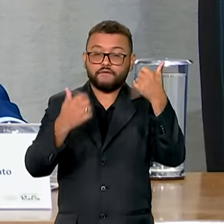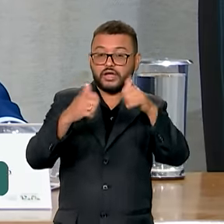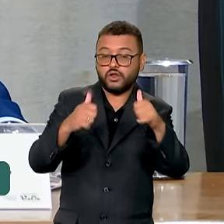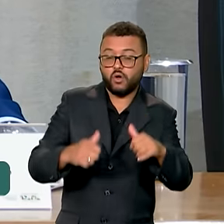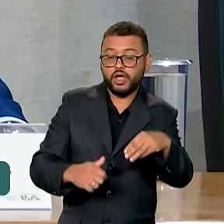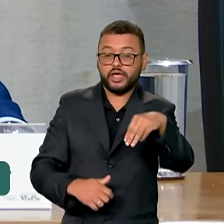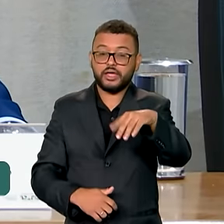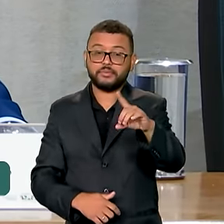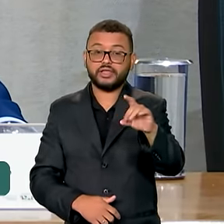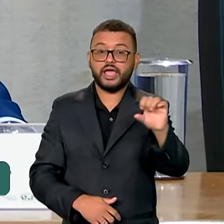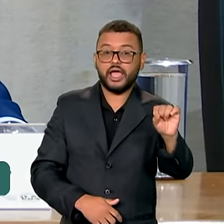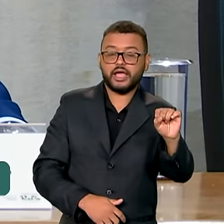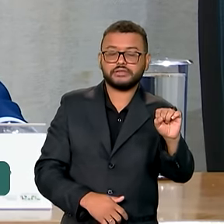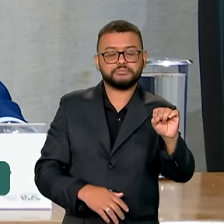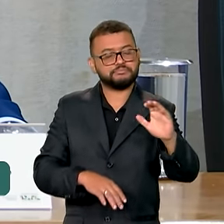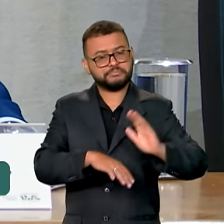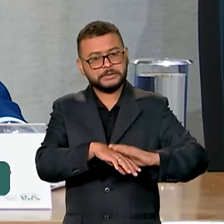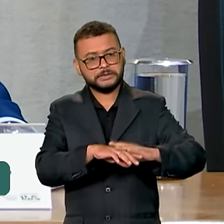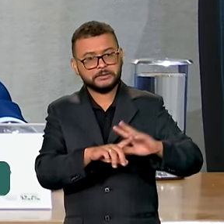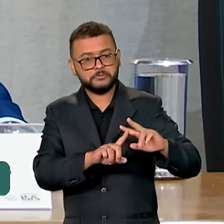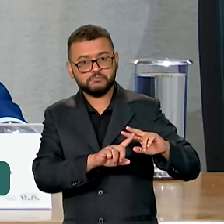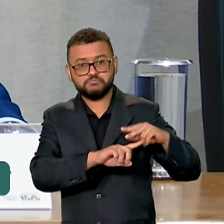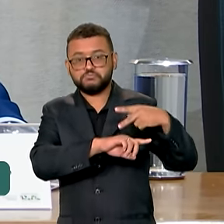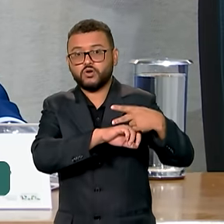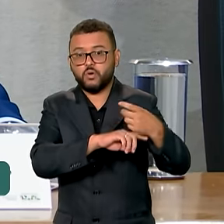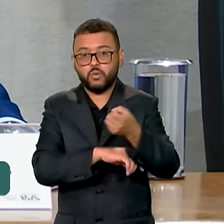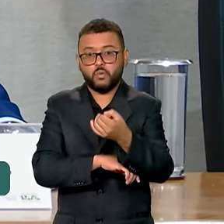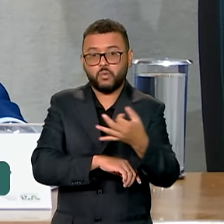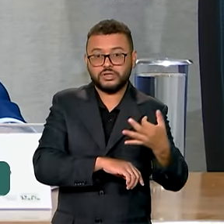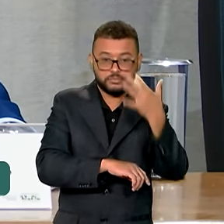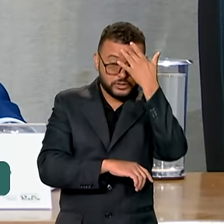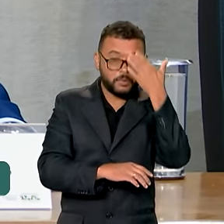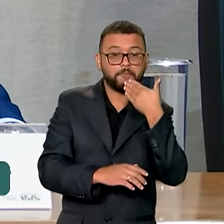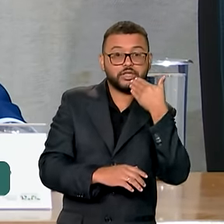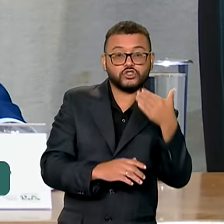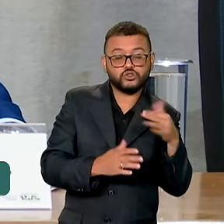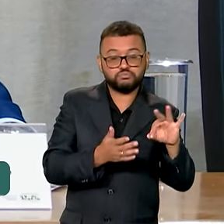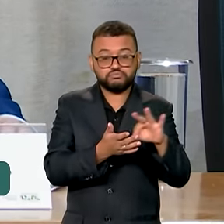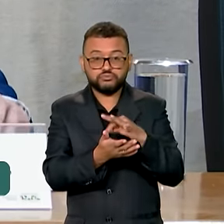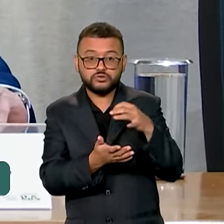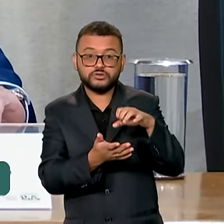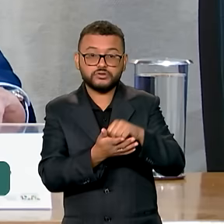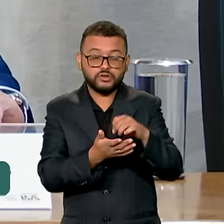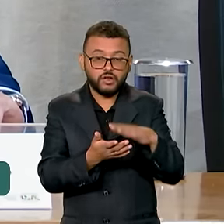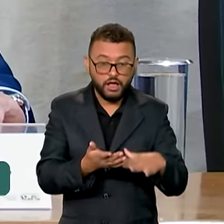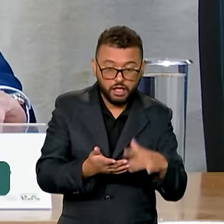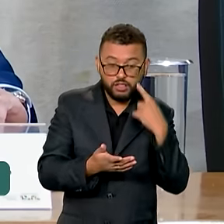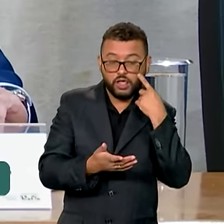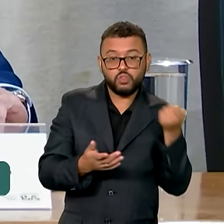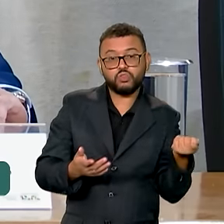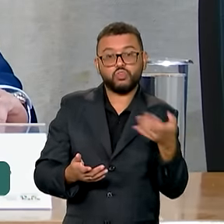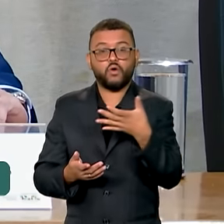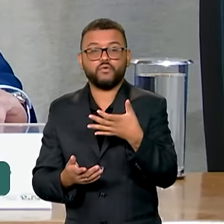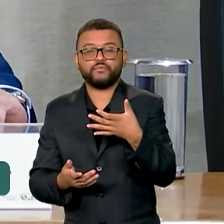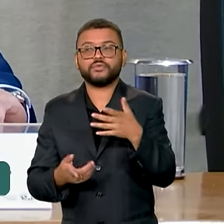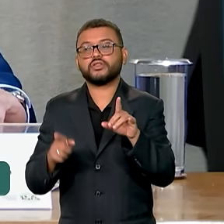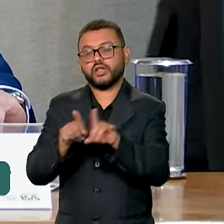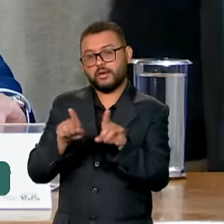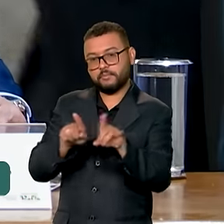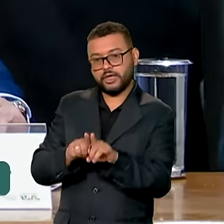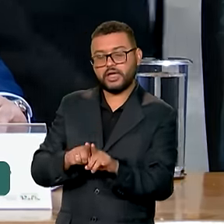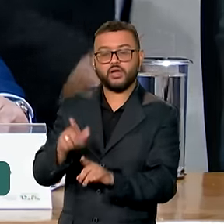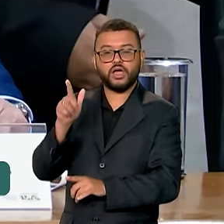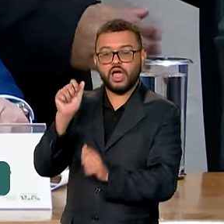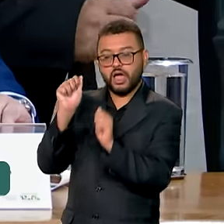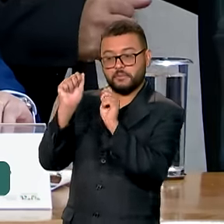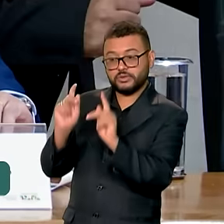MDS, aumento de quantidade de requerimentos novos analisados. E no caso dos benefícios